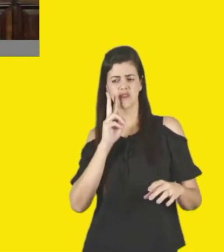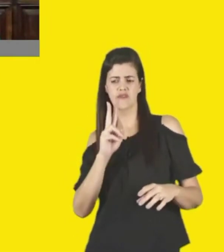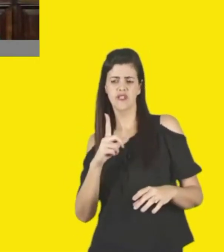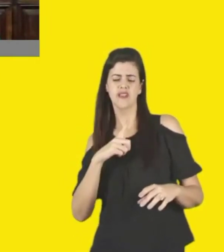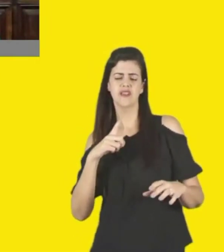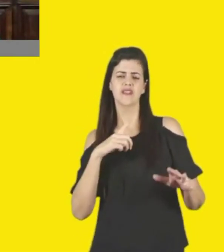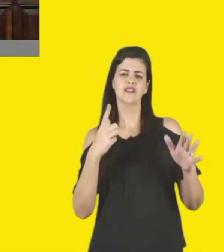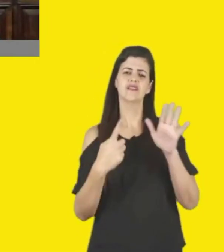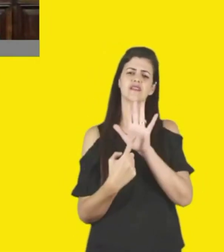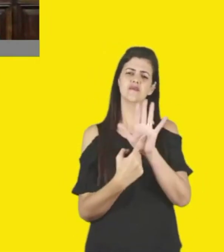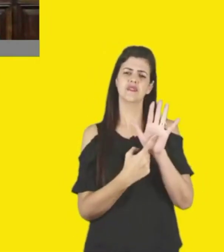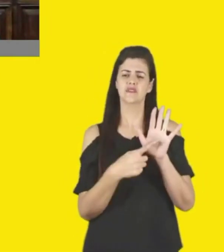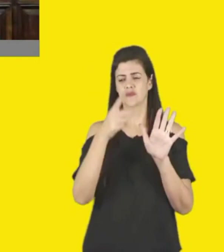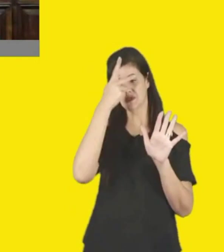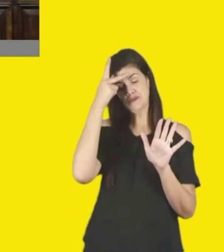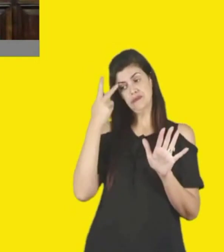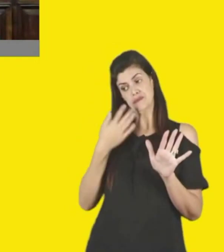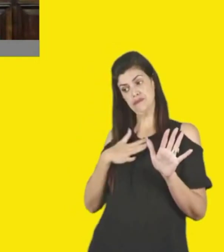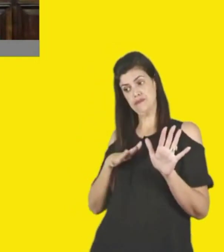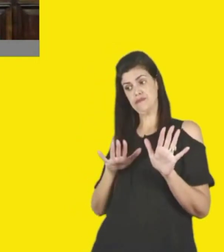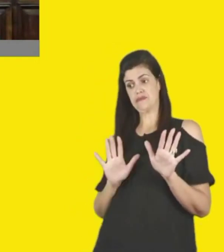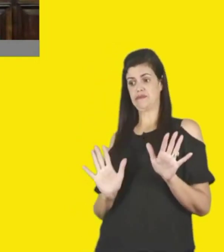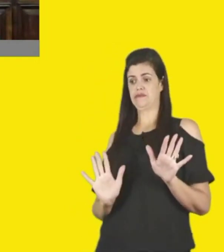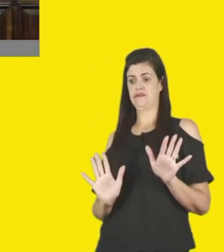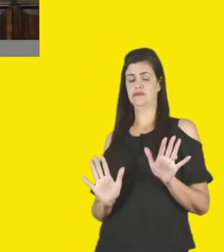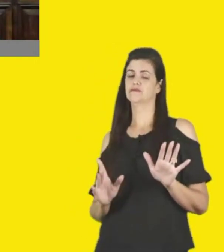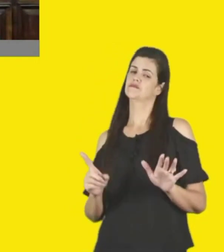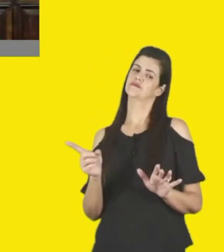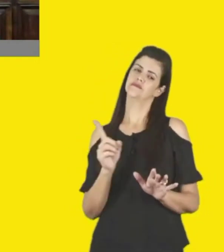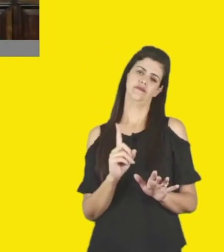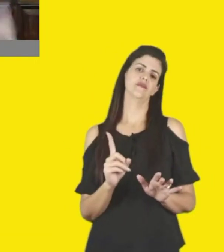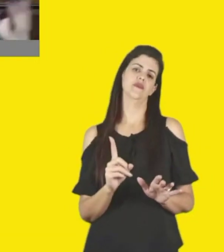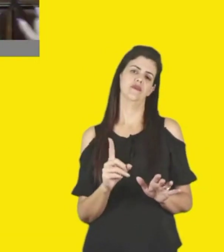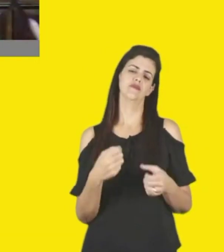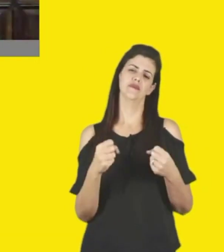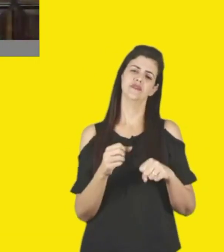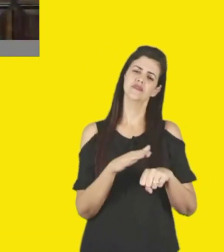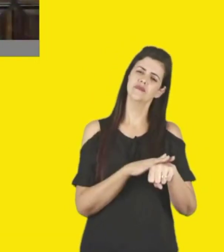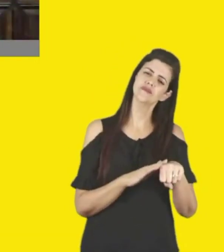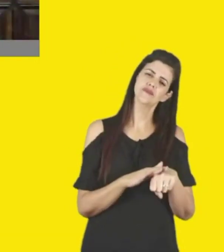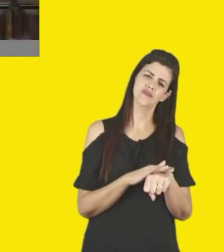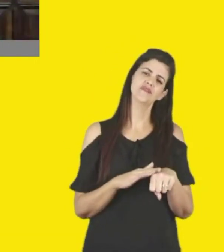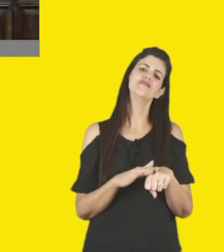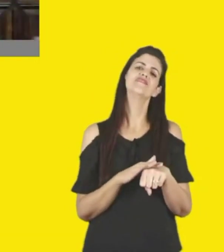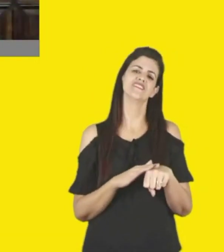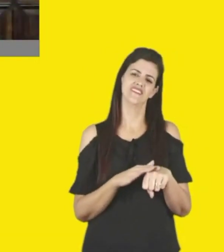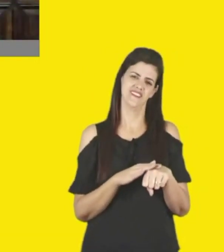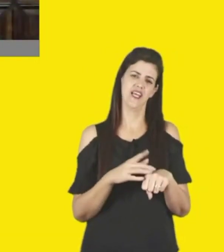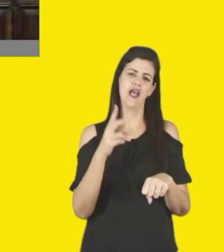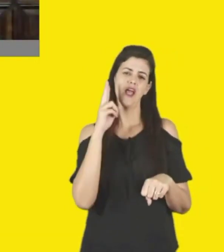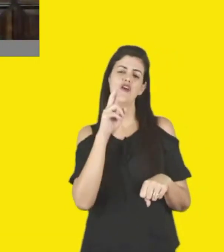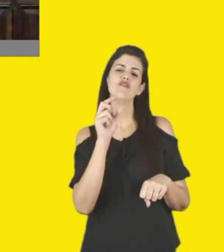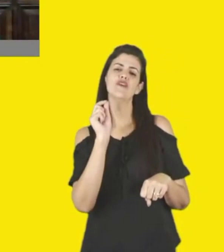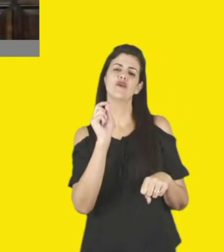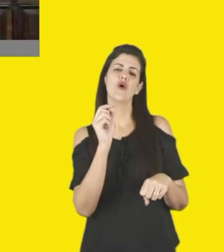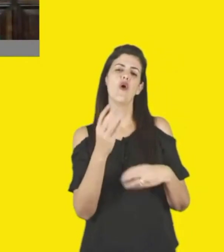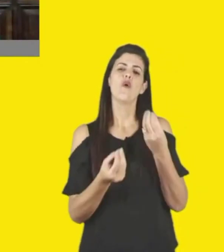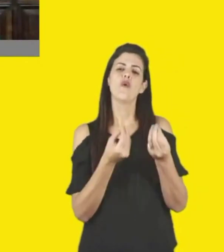e tentando atender e chegar em todas essas pessoas, dos cantões aí, fundões,